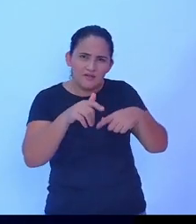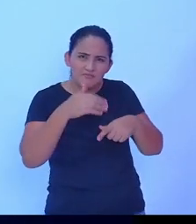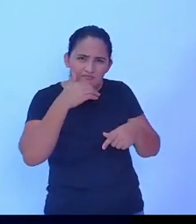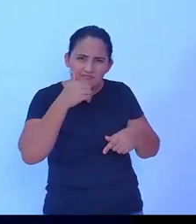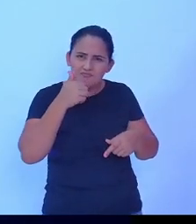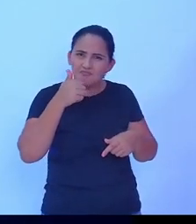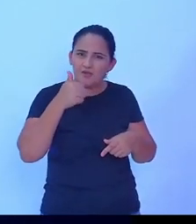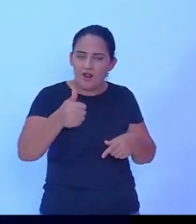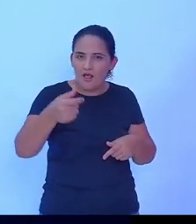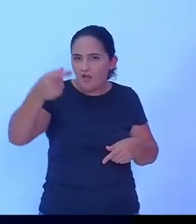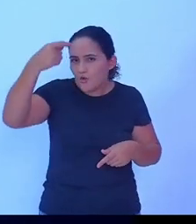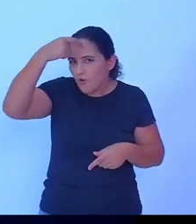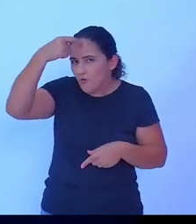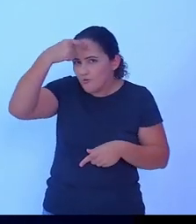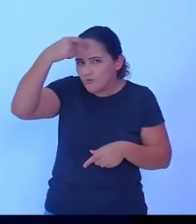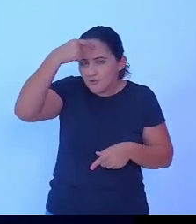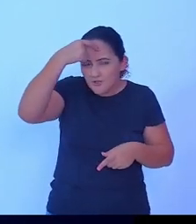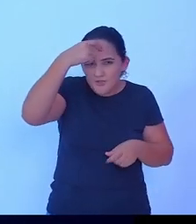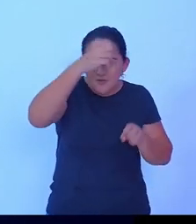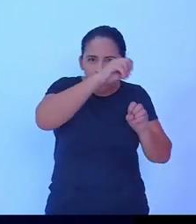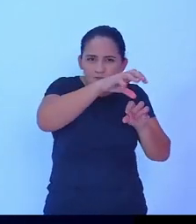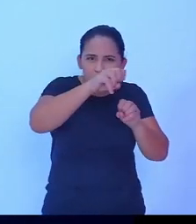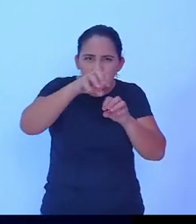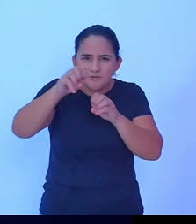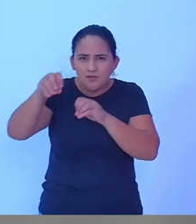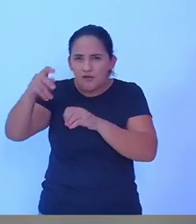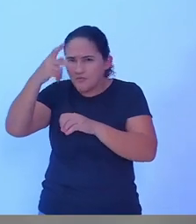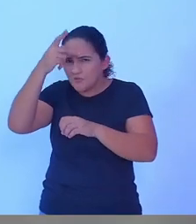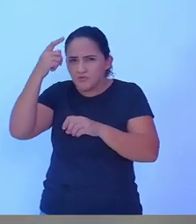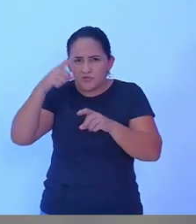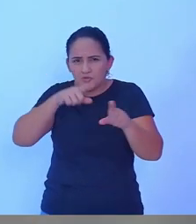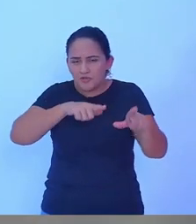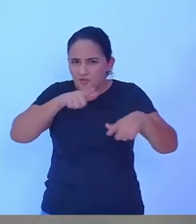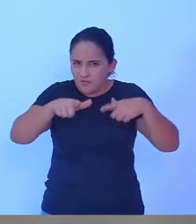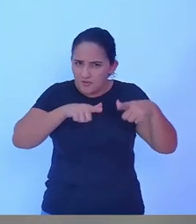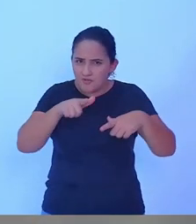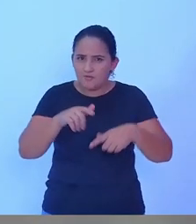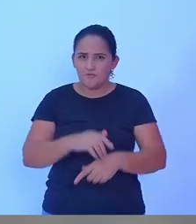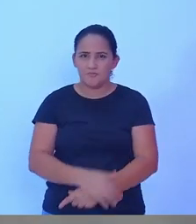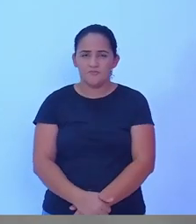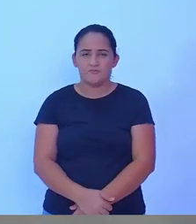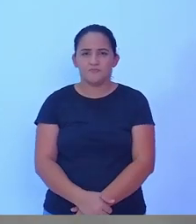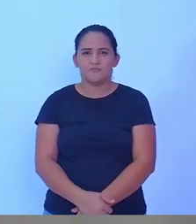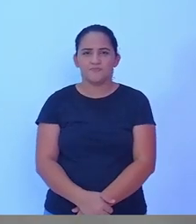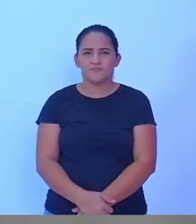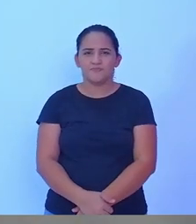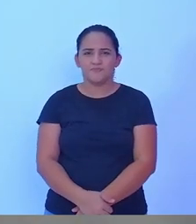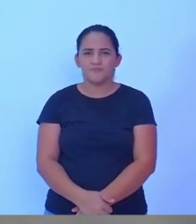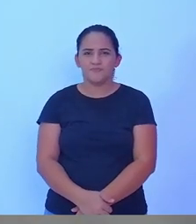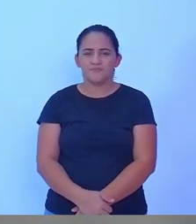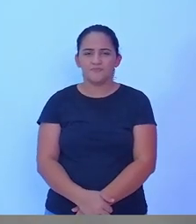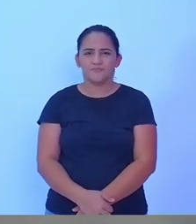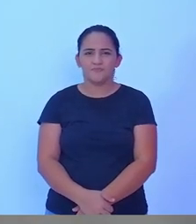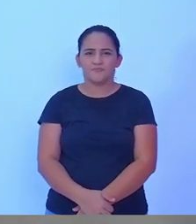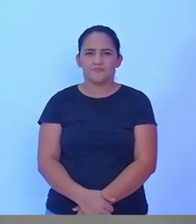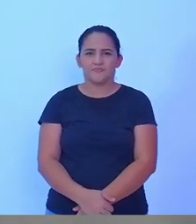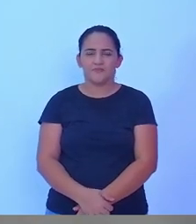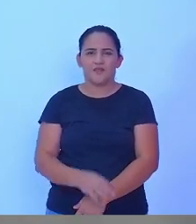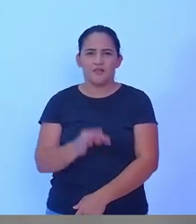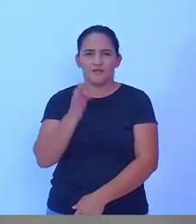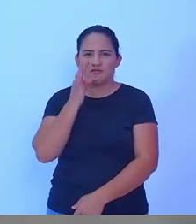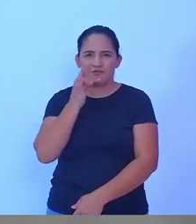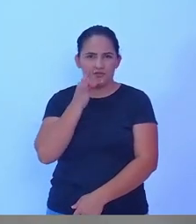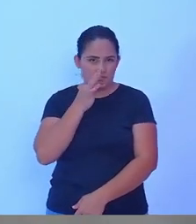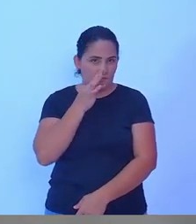conscientização, capacitando todo o trabalhador. Obrigado. Agora, o candidato Tiago Moreira